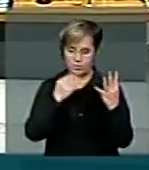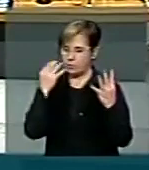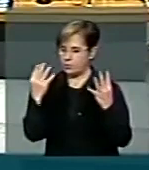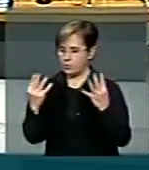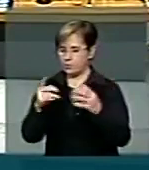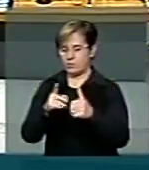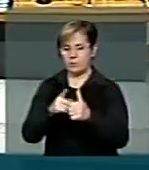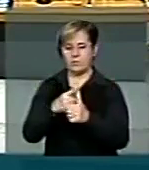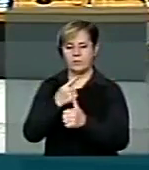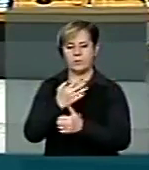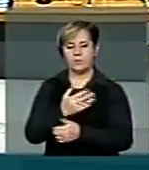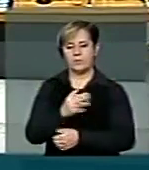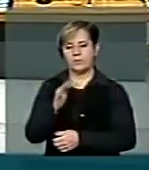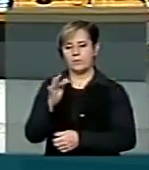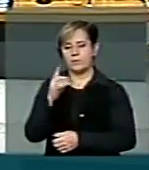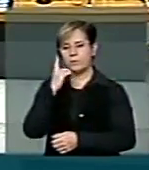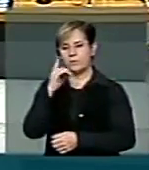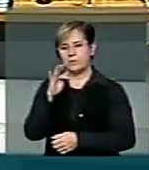deputado Francisco.